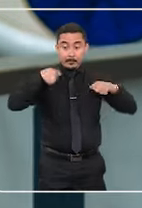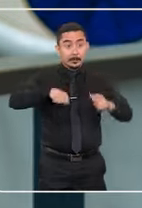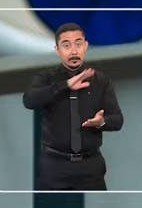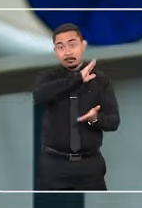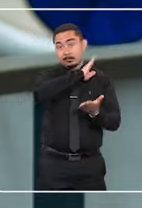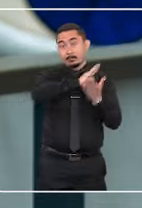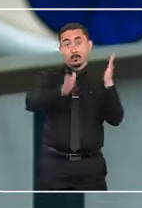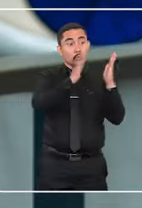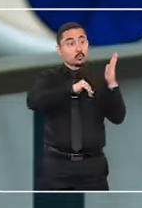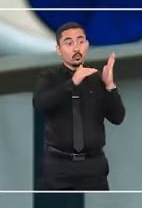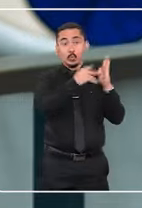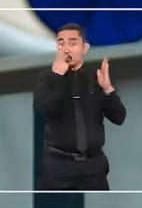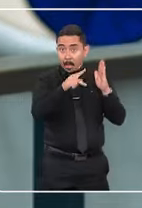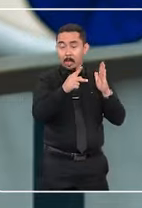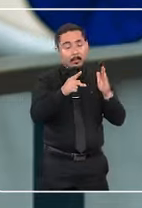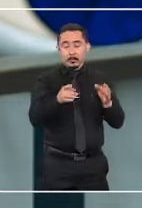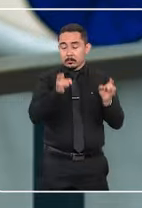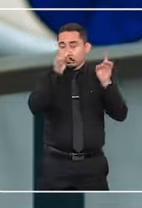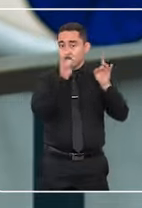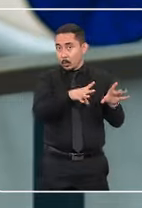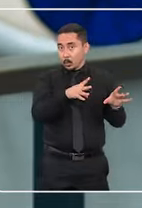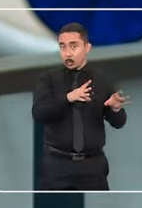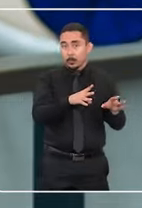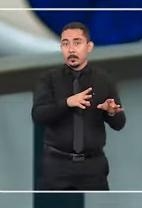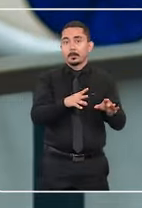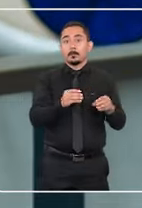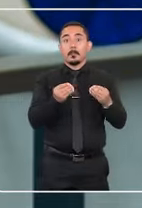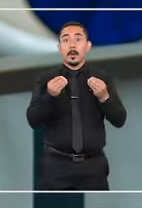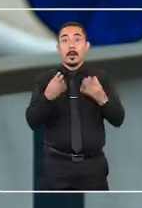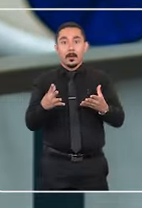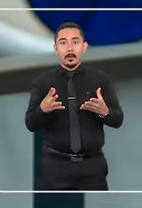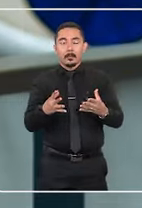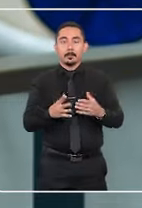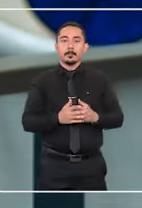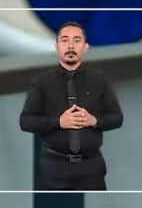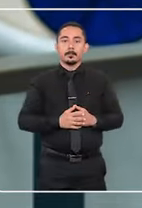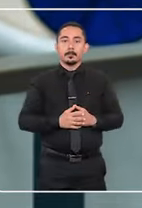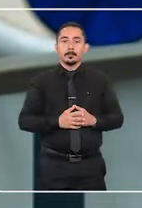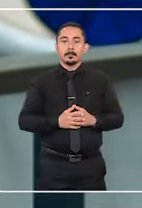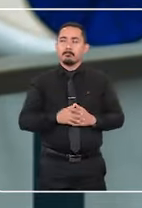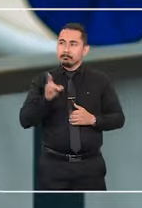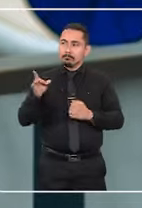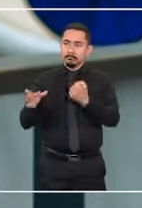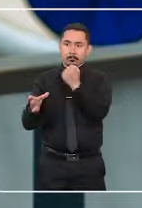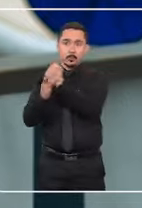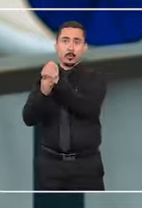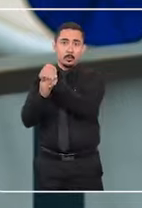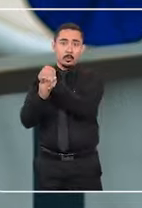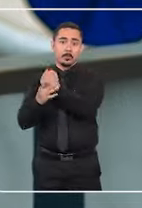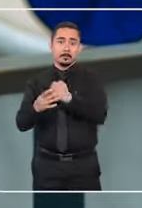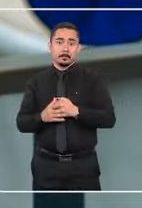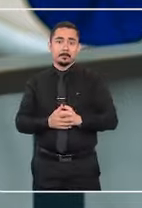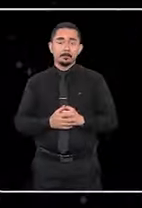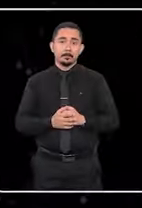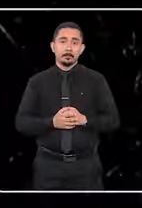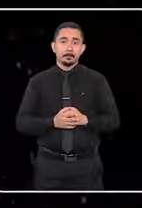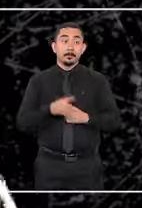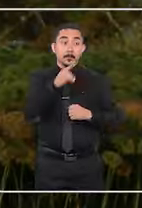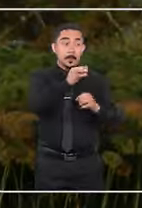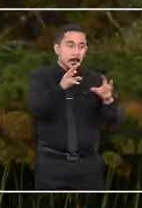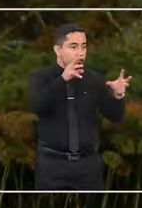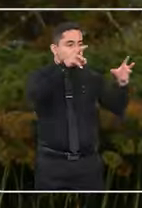necessidade de abandonar tudo o que elas têm para poder estar em segurança.